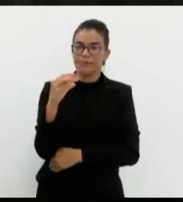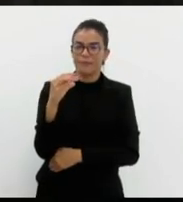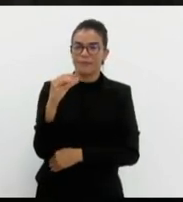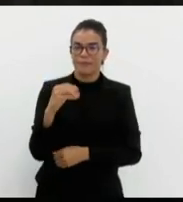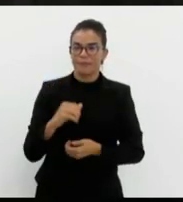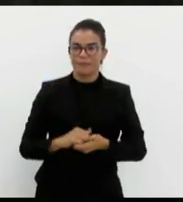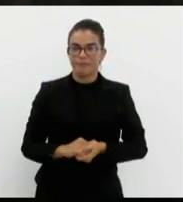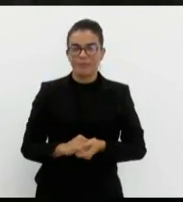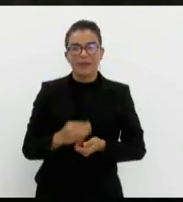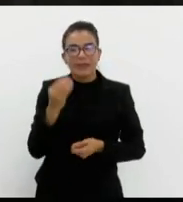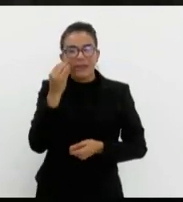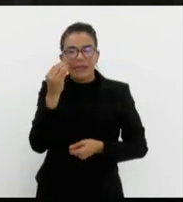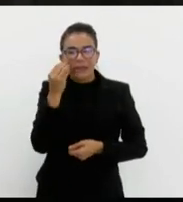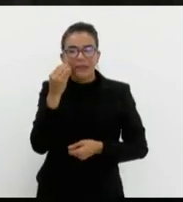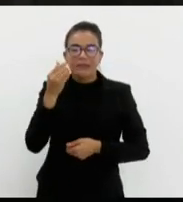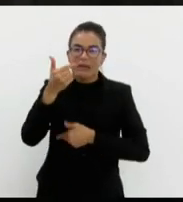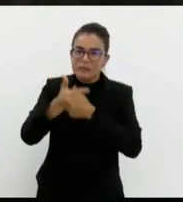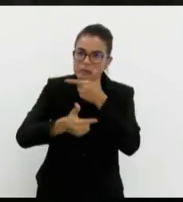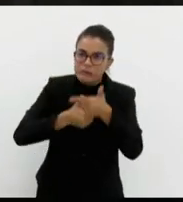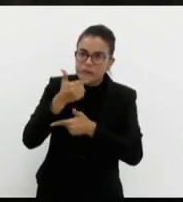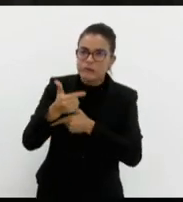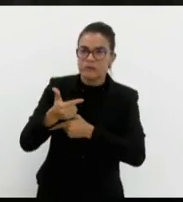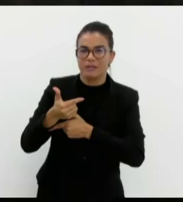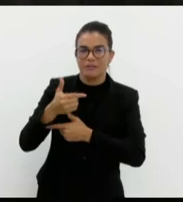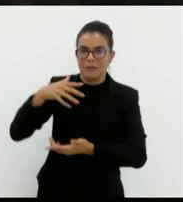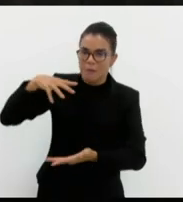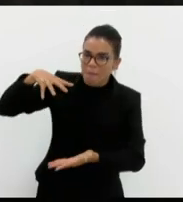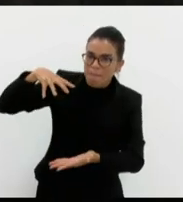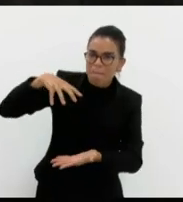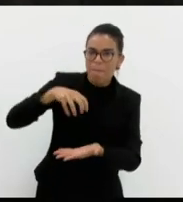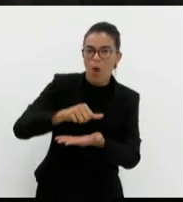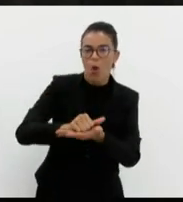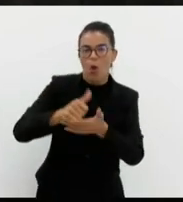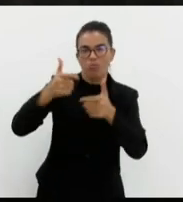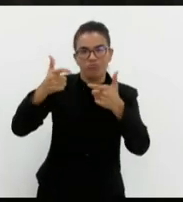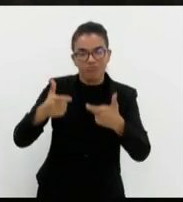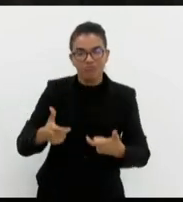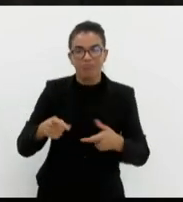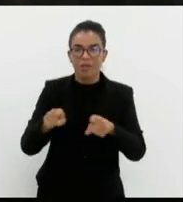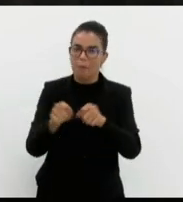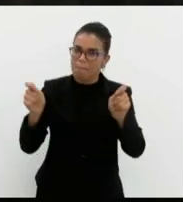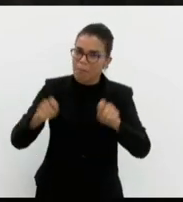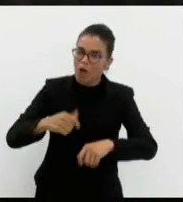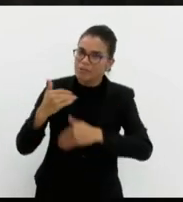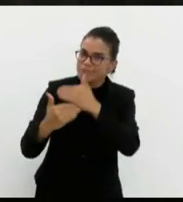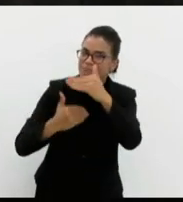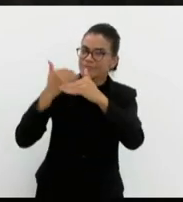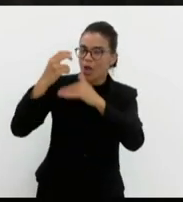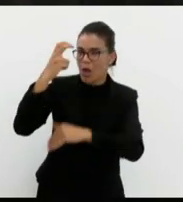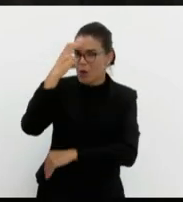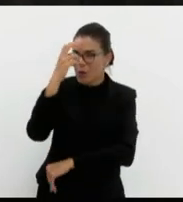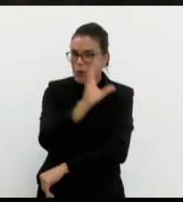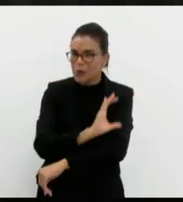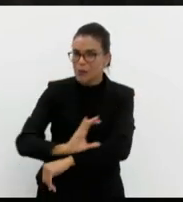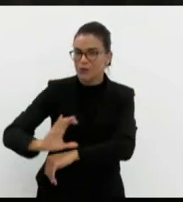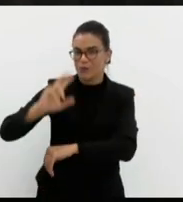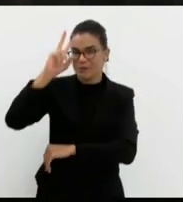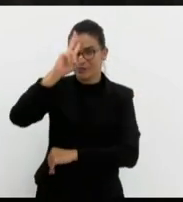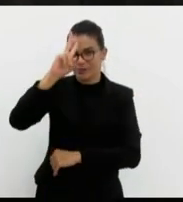para ter seu lugar no Estado de Israel, que possa desenvolver a sua cultura e sua história.